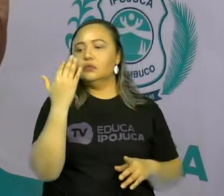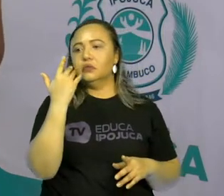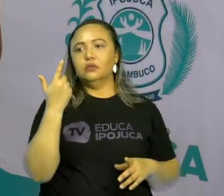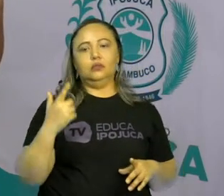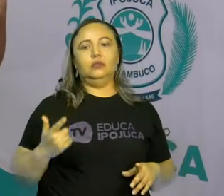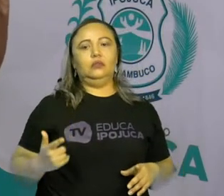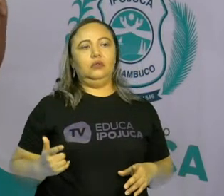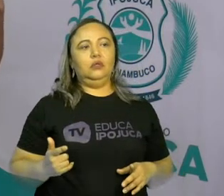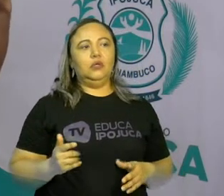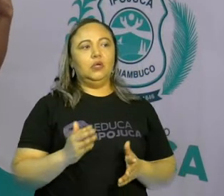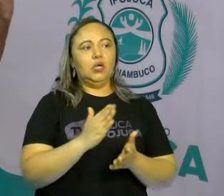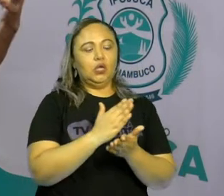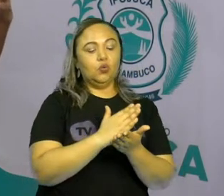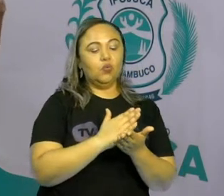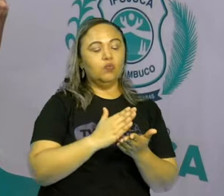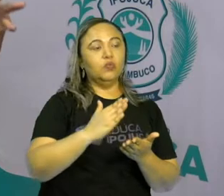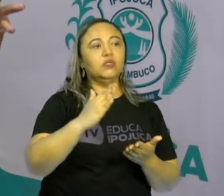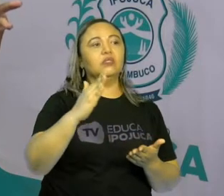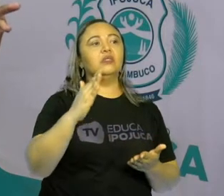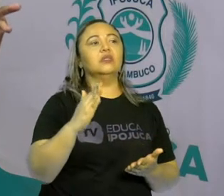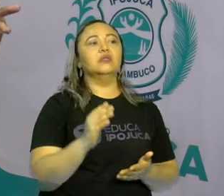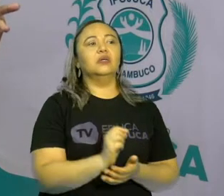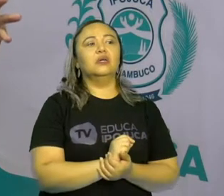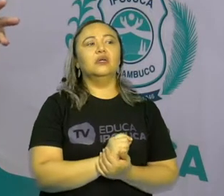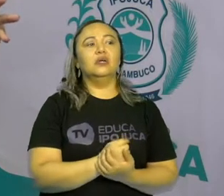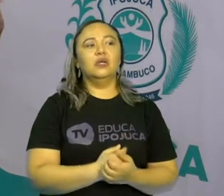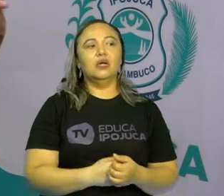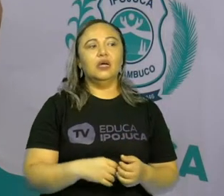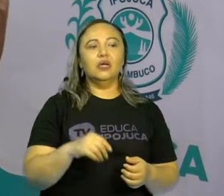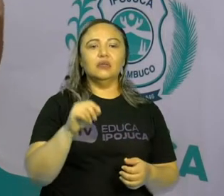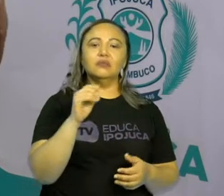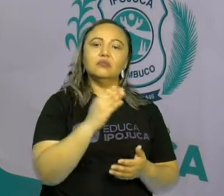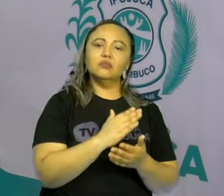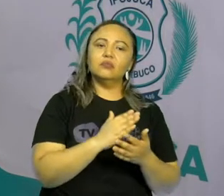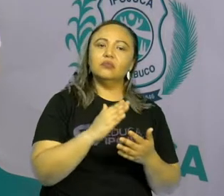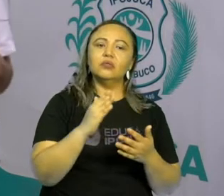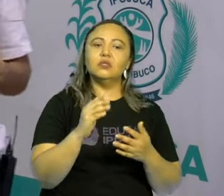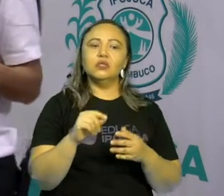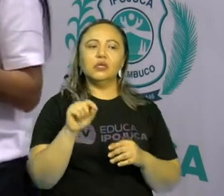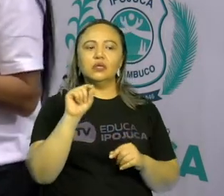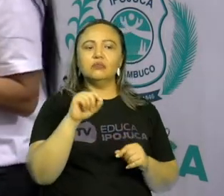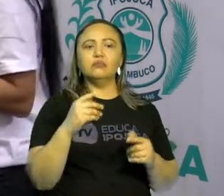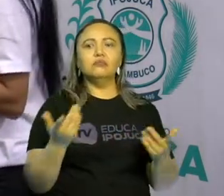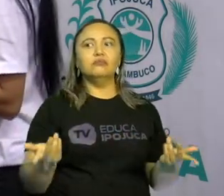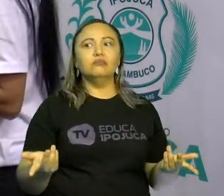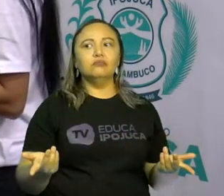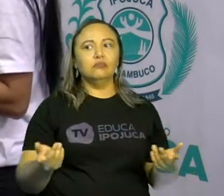Então, eles começaram, eles passaram a não se fixar tanto, né? No mesmo lugar.